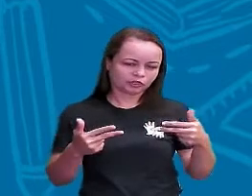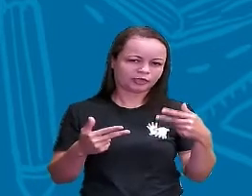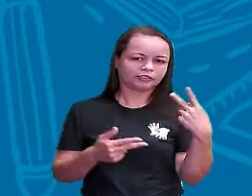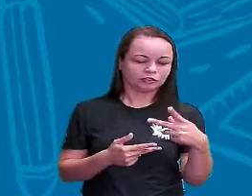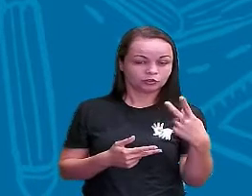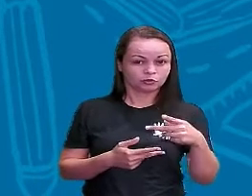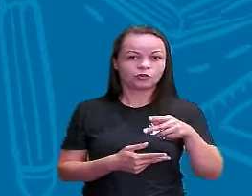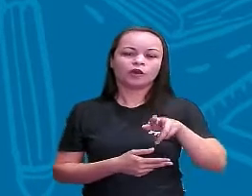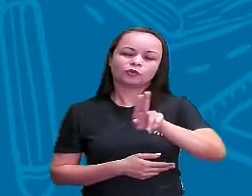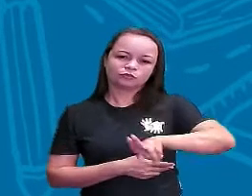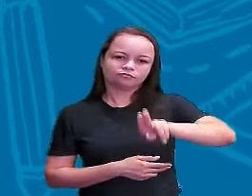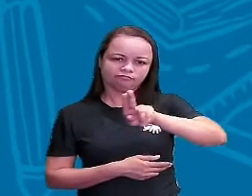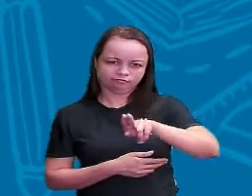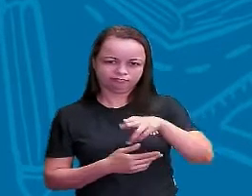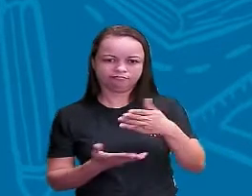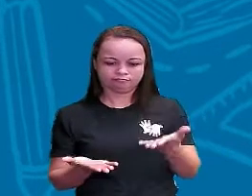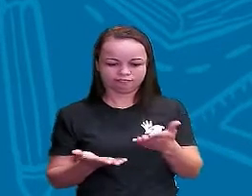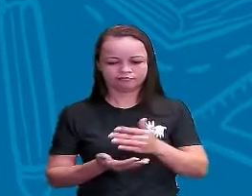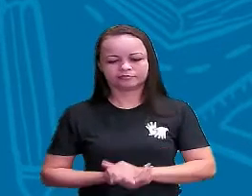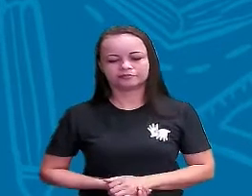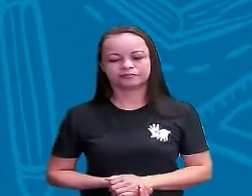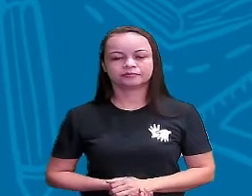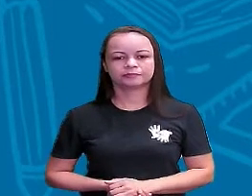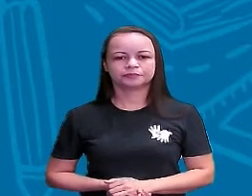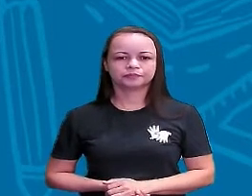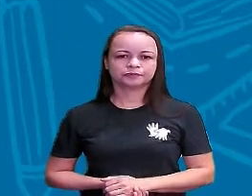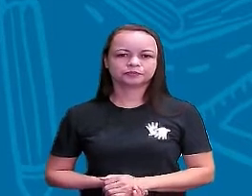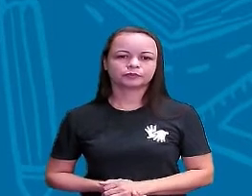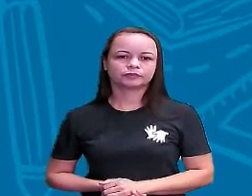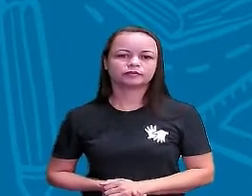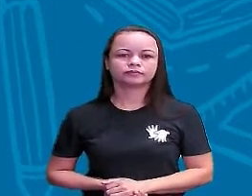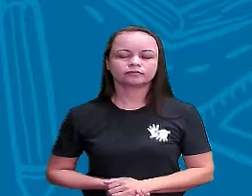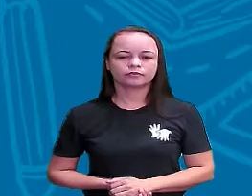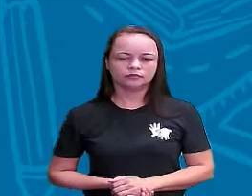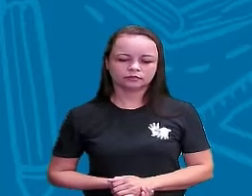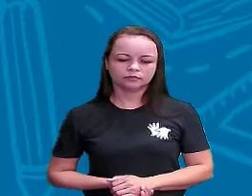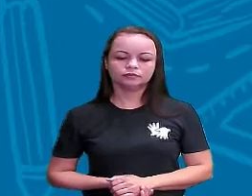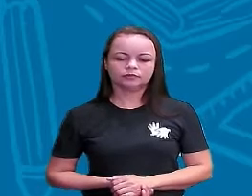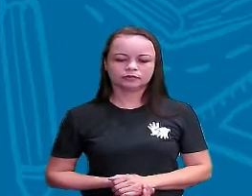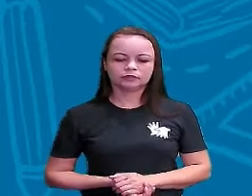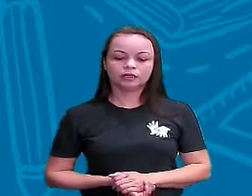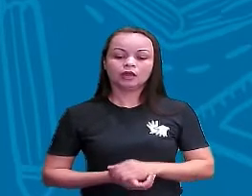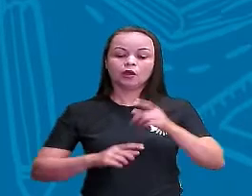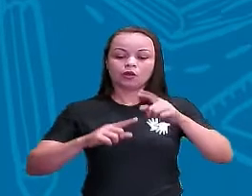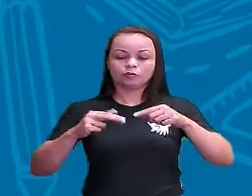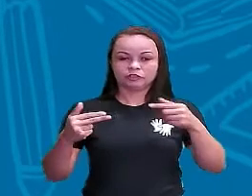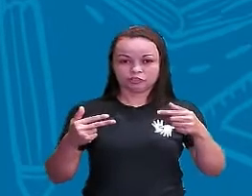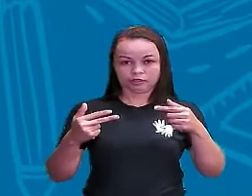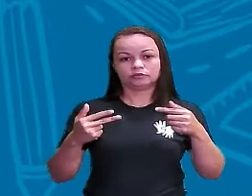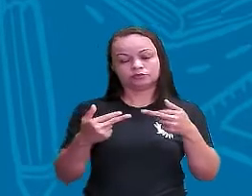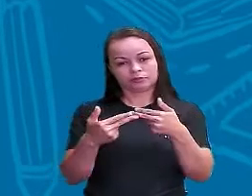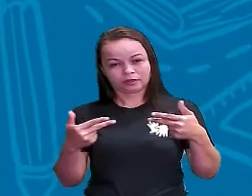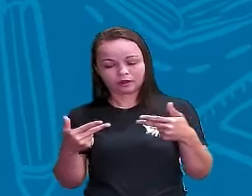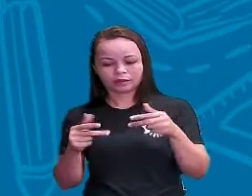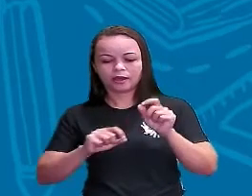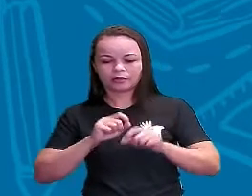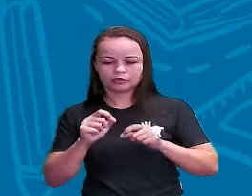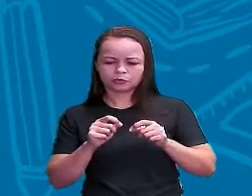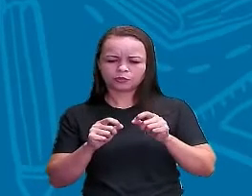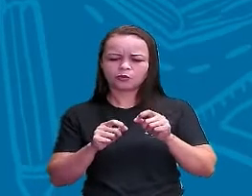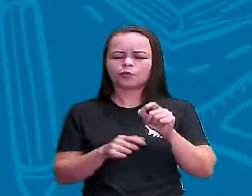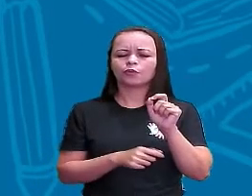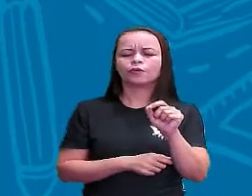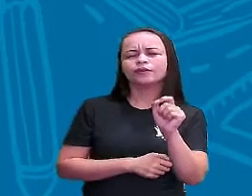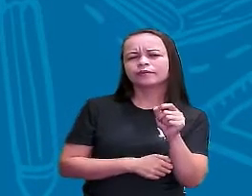suas utilizações? Vamos lá Vê só Objetos e materiais O que é isso?